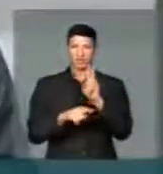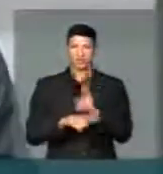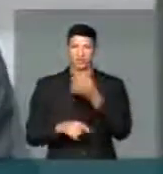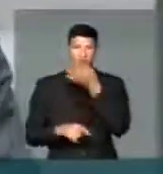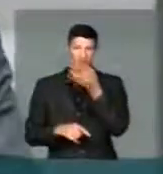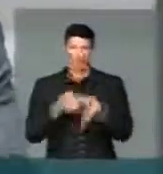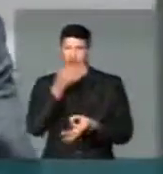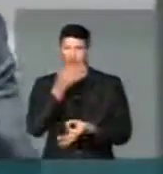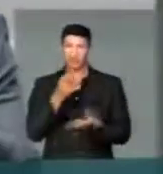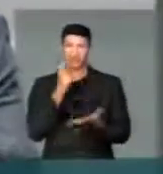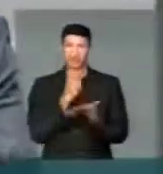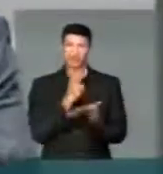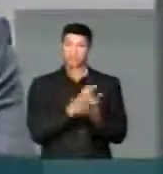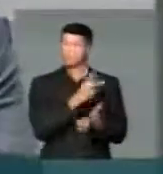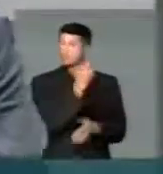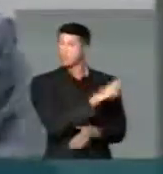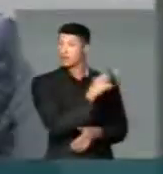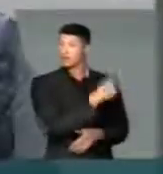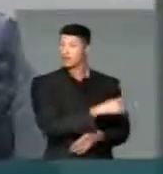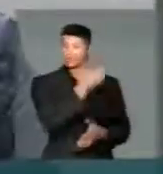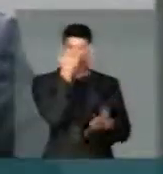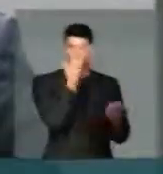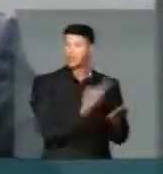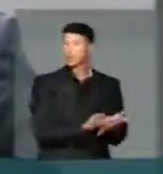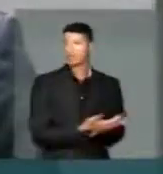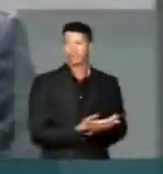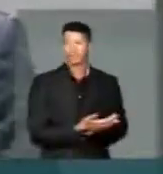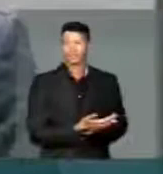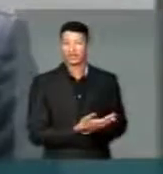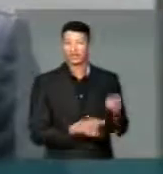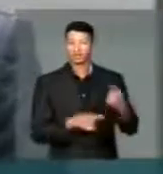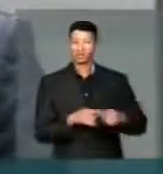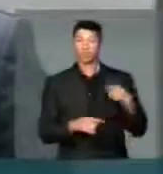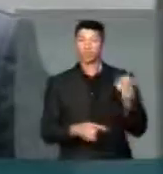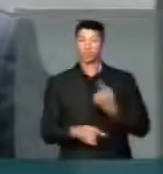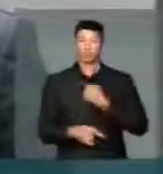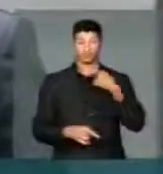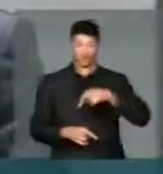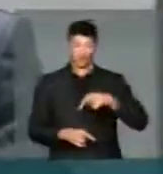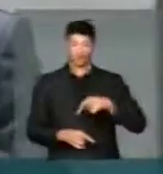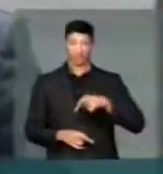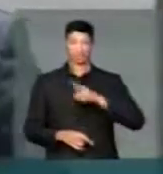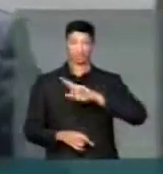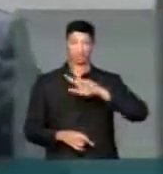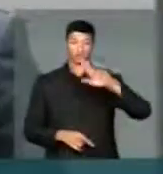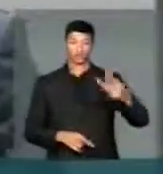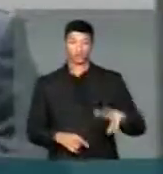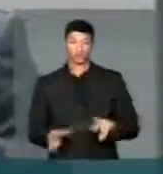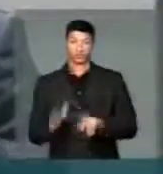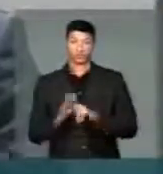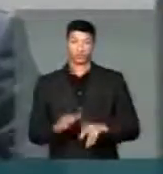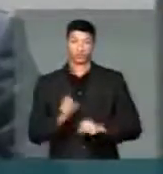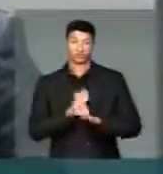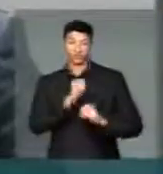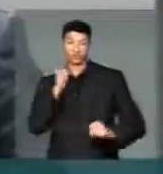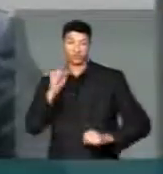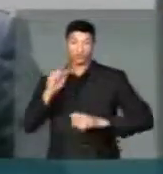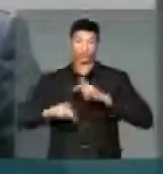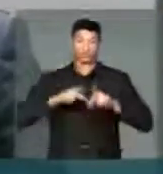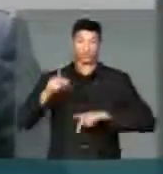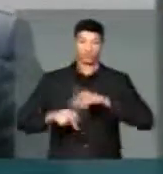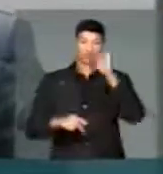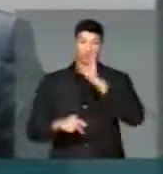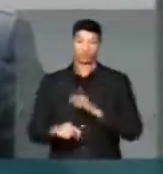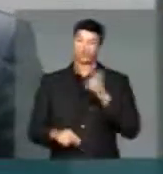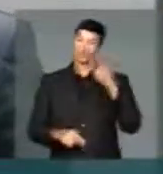posicionamento que mesmo eles não acreditam. Porque nós aqui, diferentemente de grande parte da população